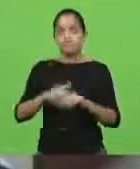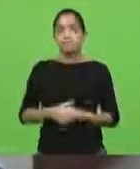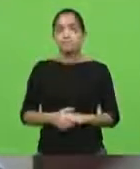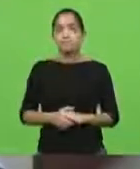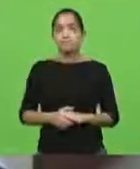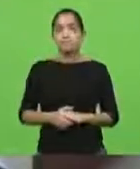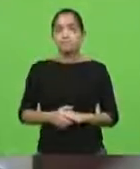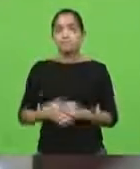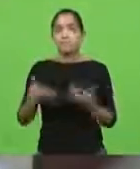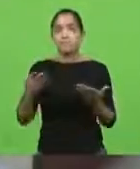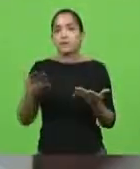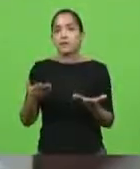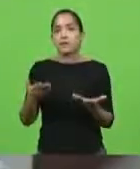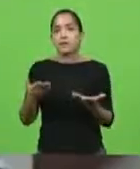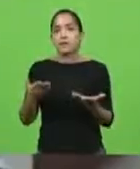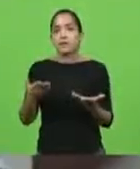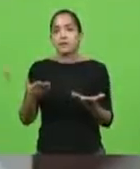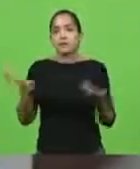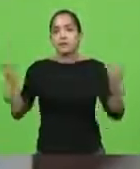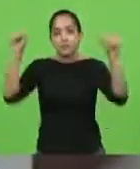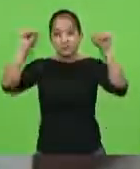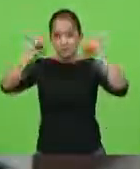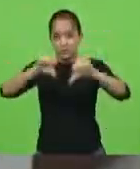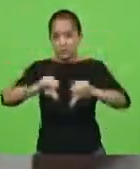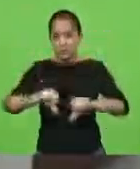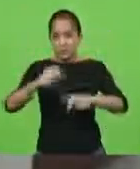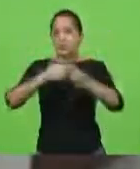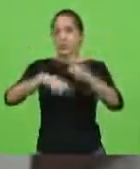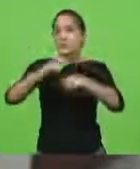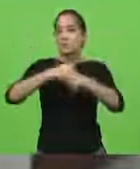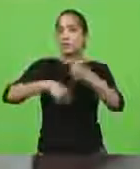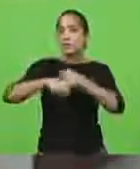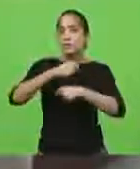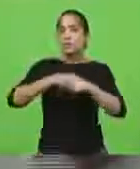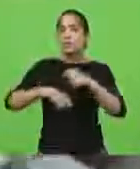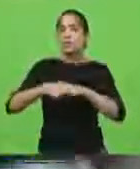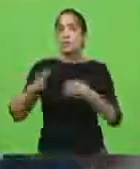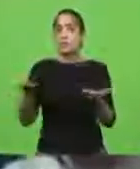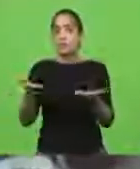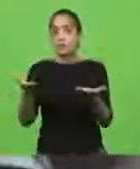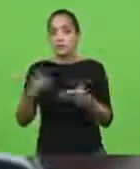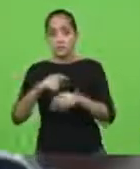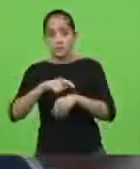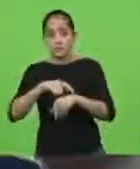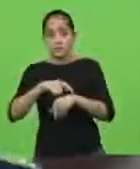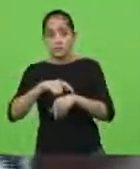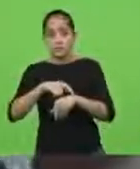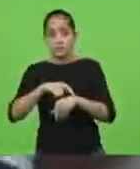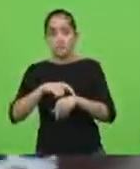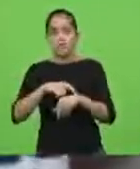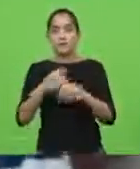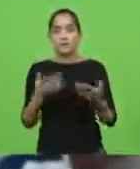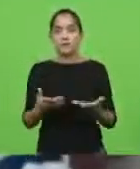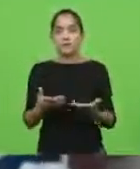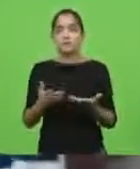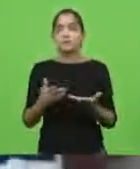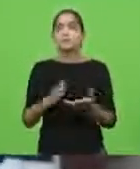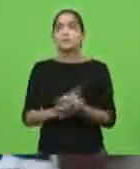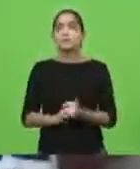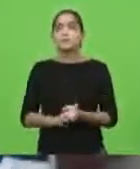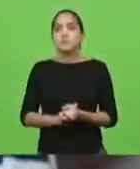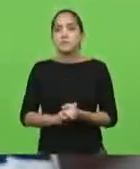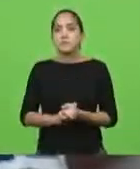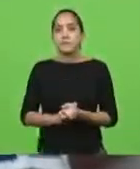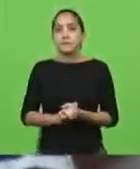Com a grande crise socioeconômica que estamos passando em Santa Catarina, como o Dey falou ali do deputado Kennedy,